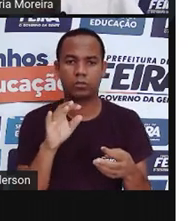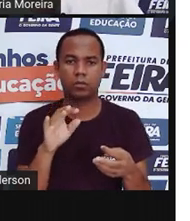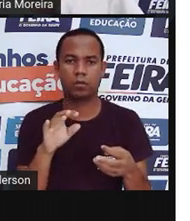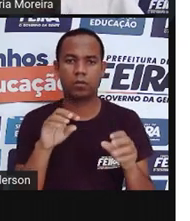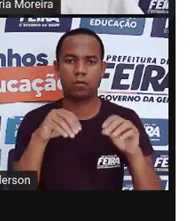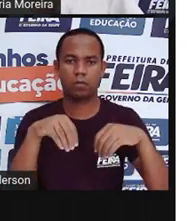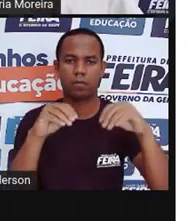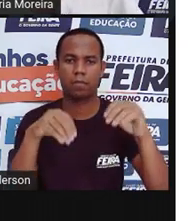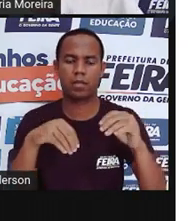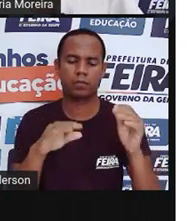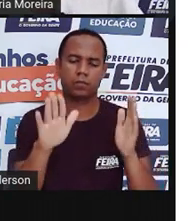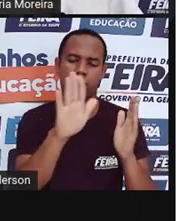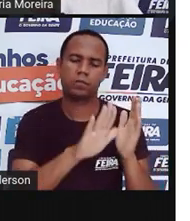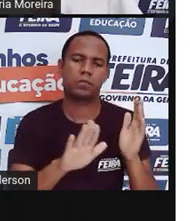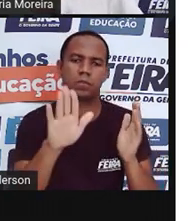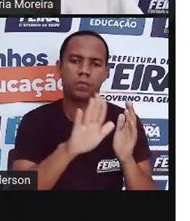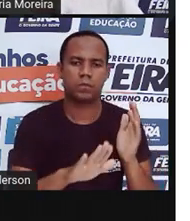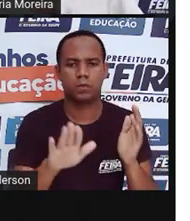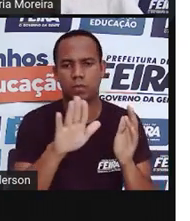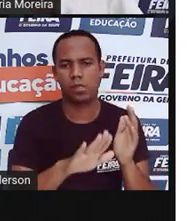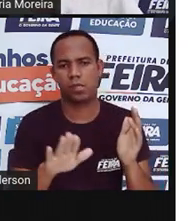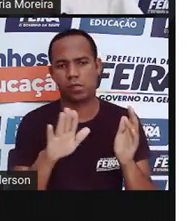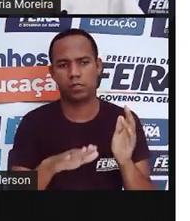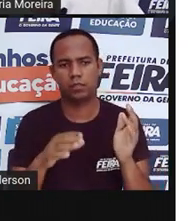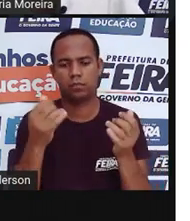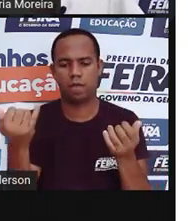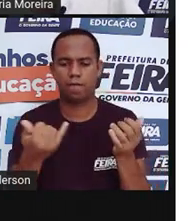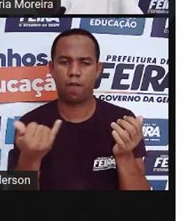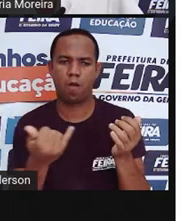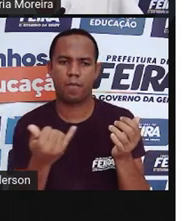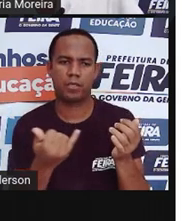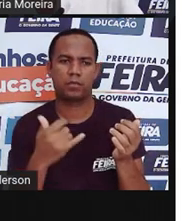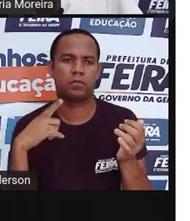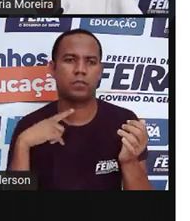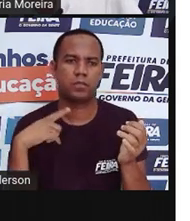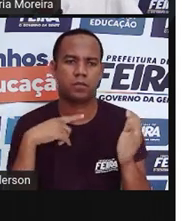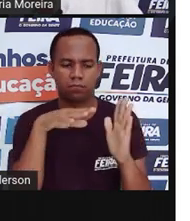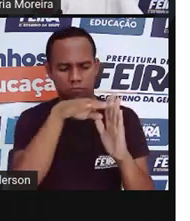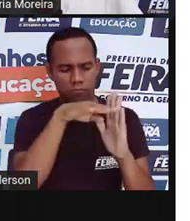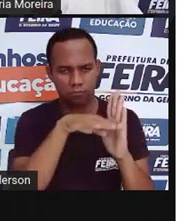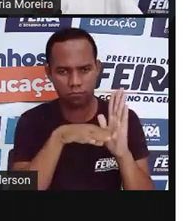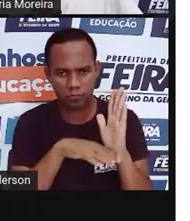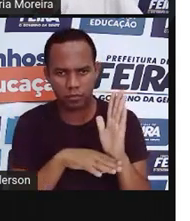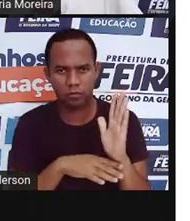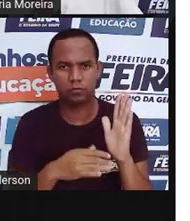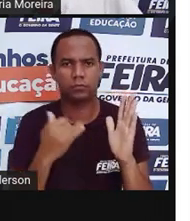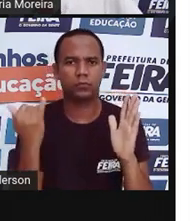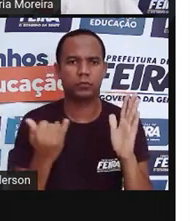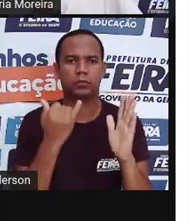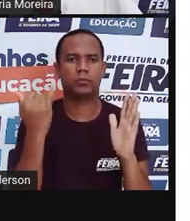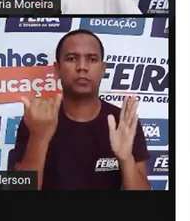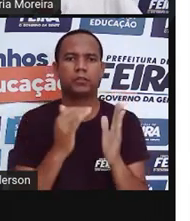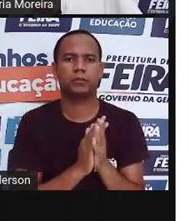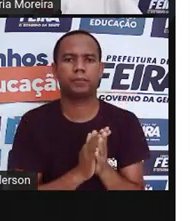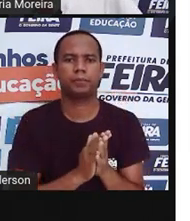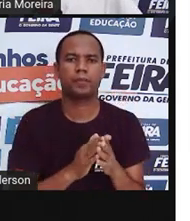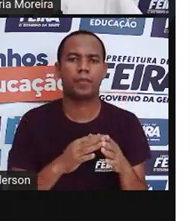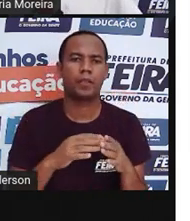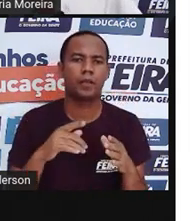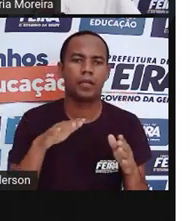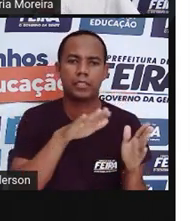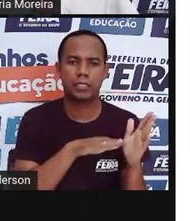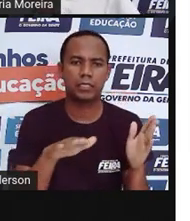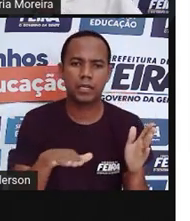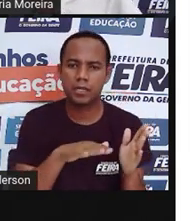porque quando você lava, ela pode vir a estragar. Não é lavável, é indicado para crianças de mais de três